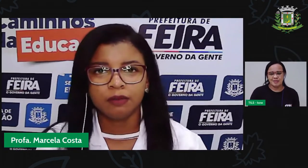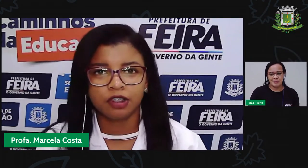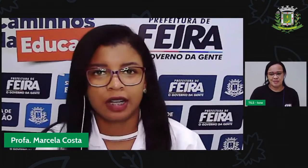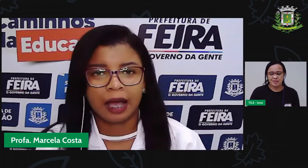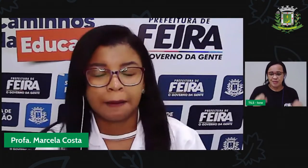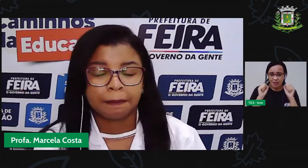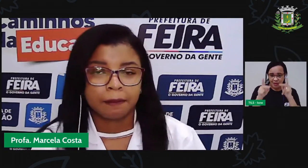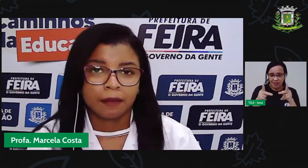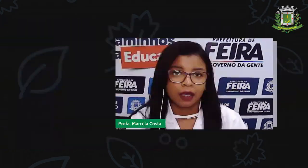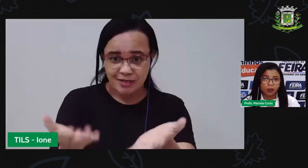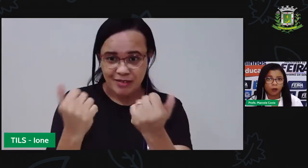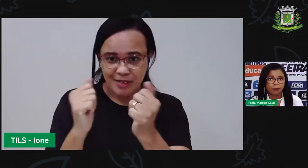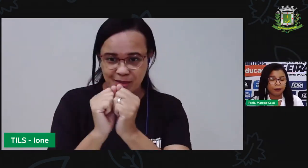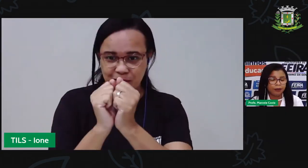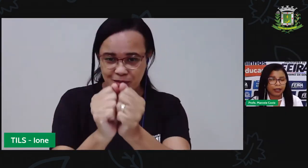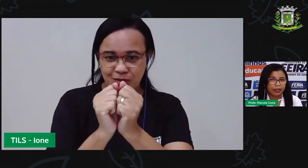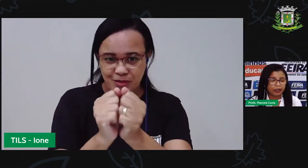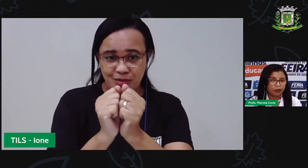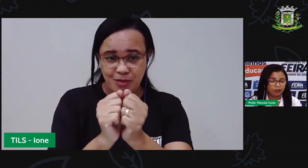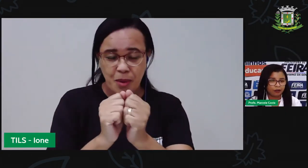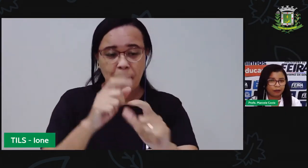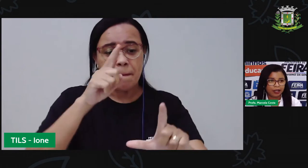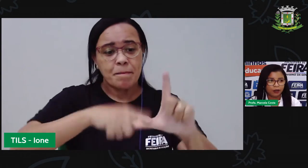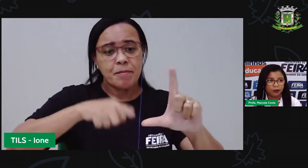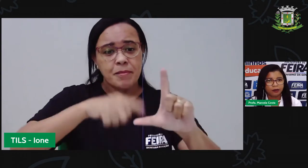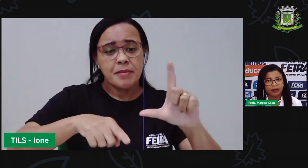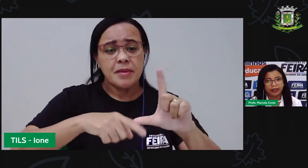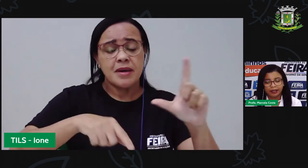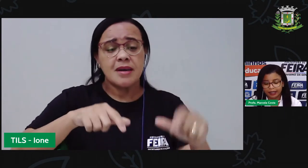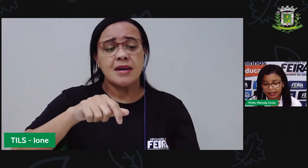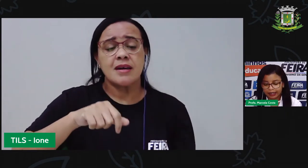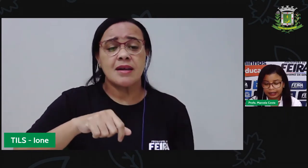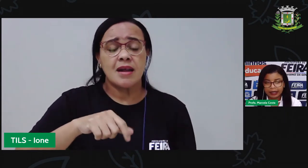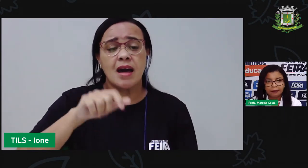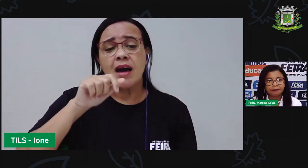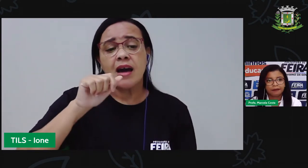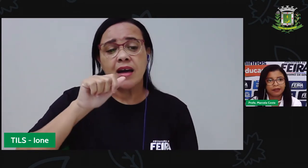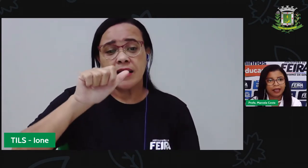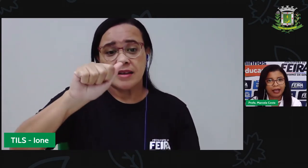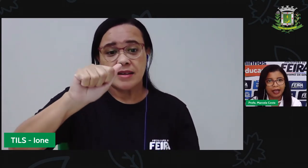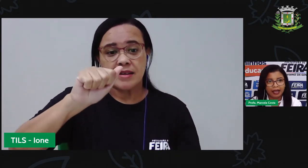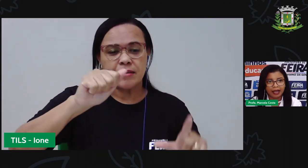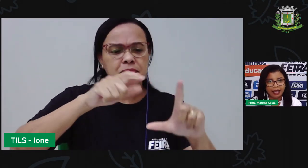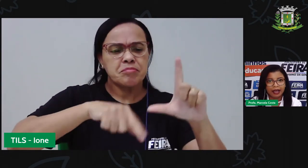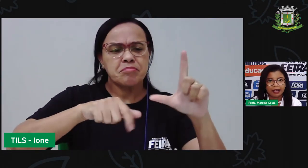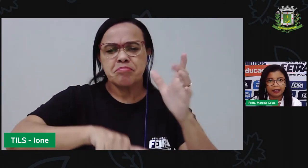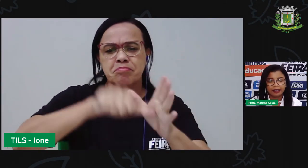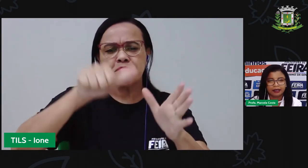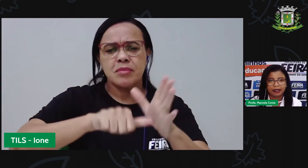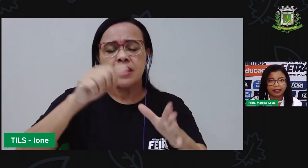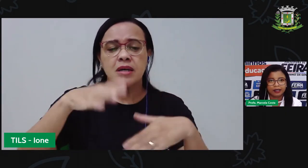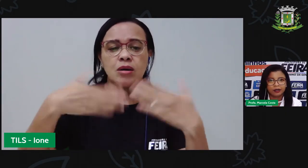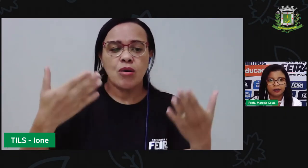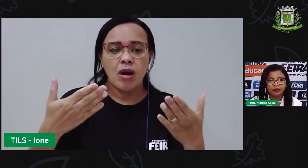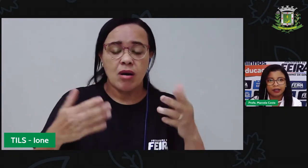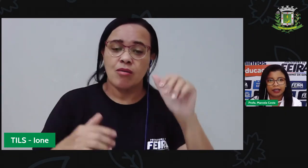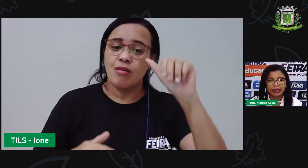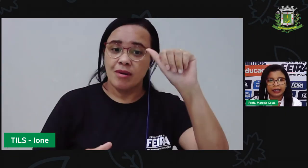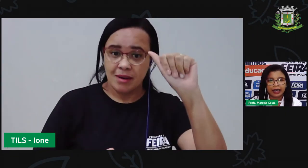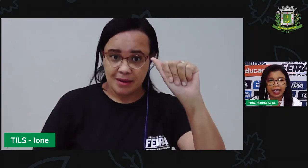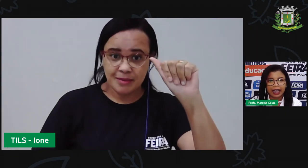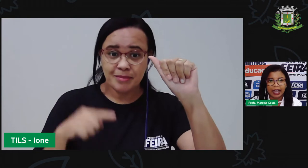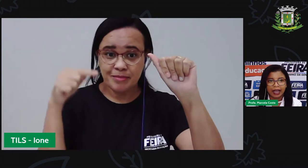Vamos lá. Qual a primeira letra do alfabeto? É a letra A. É isso?